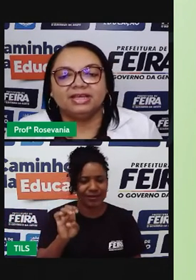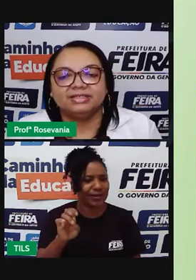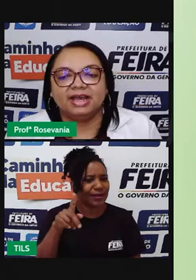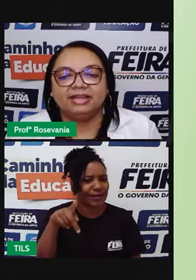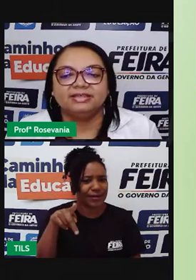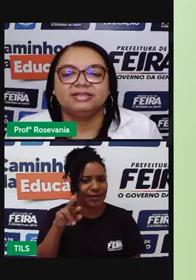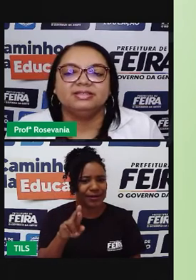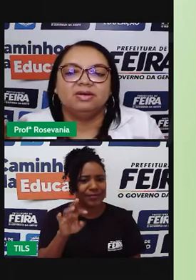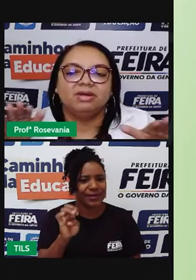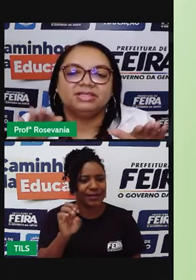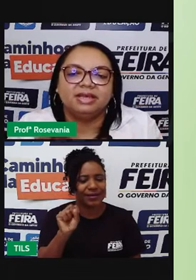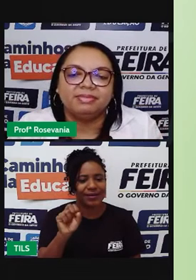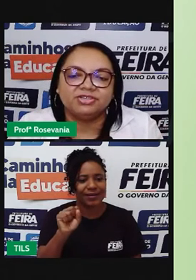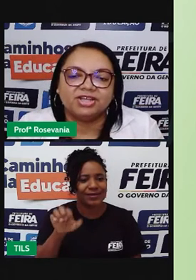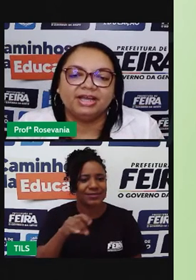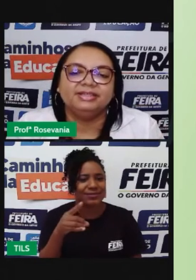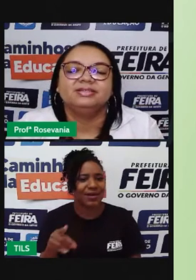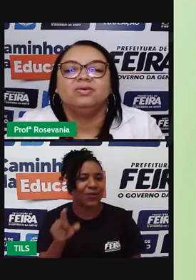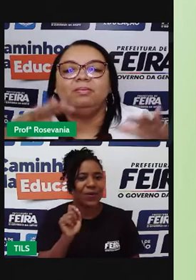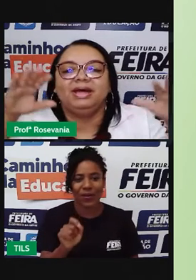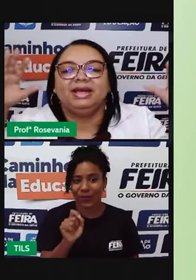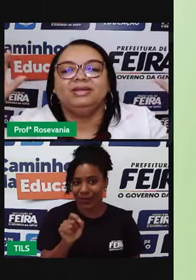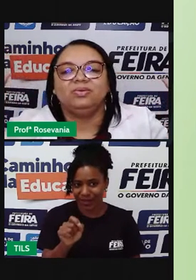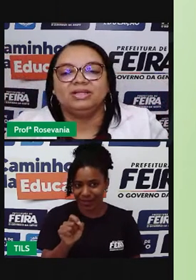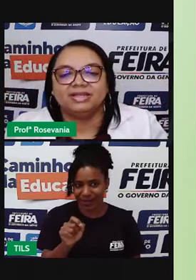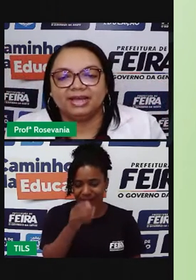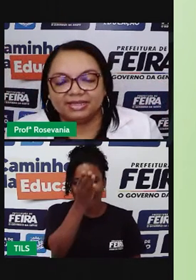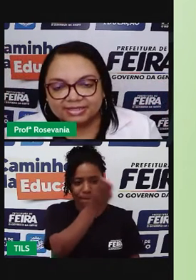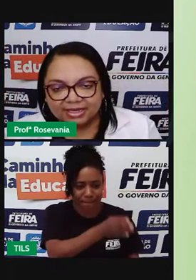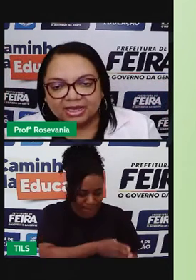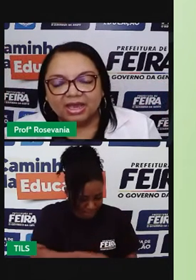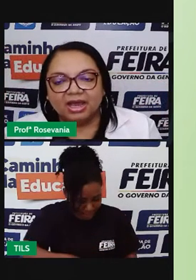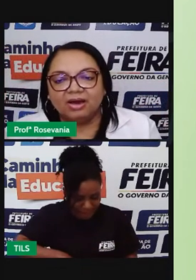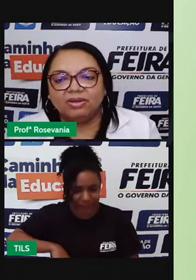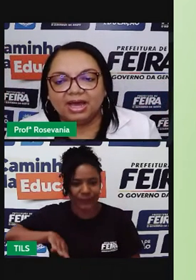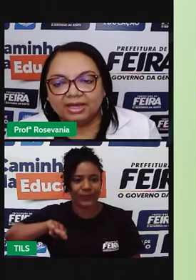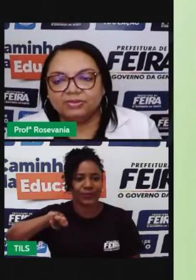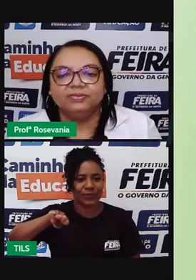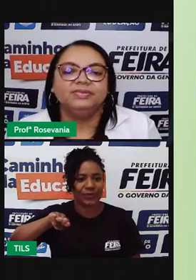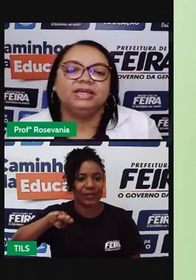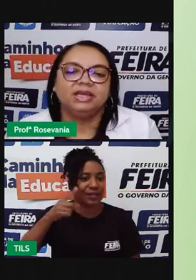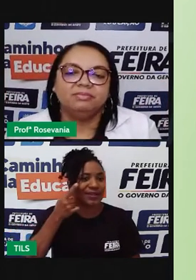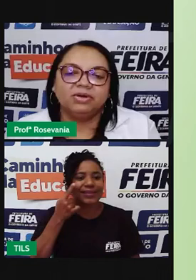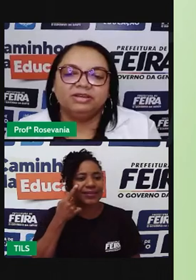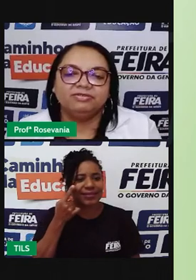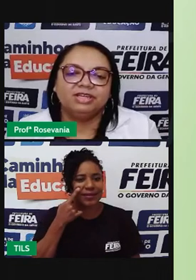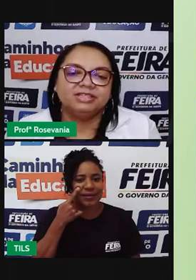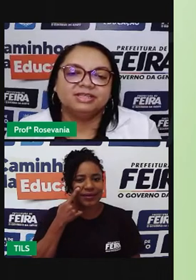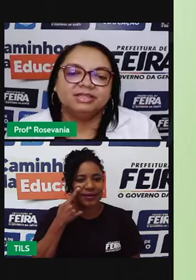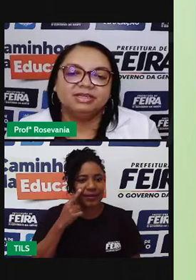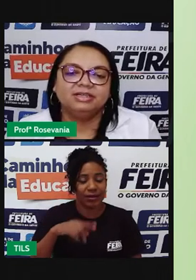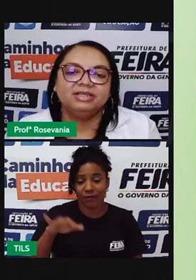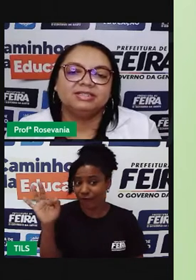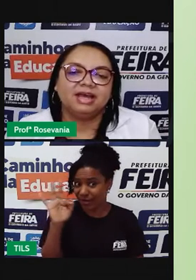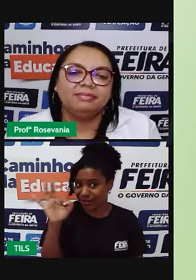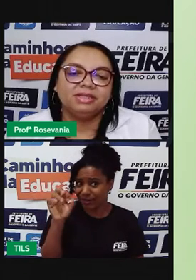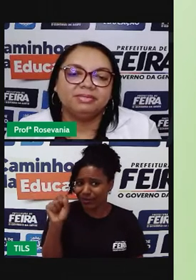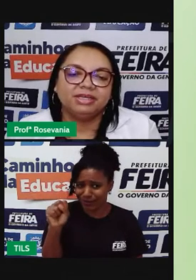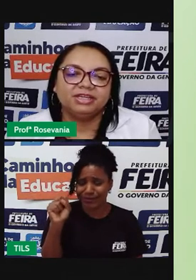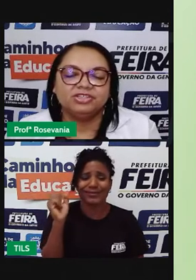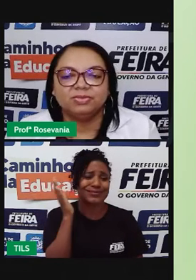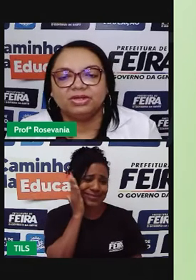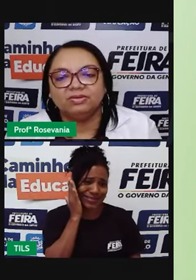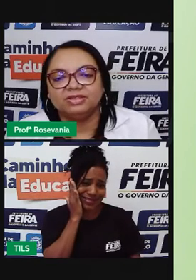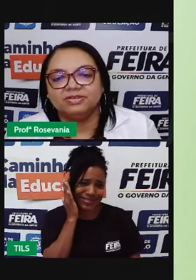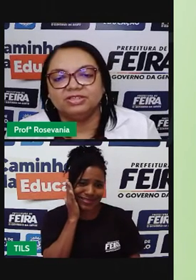São aquelas áreas que são mais rebaixadas, comparada com as áreas, né, ao lado, né? Quem mora em Feira de Santana sabe